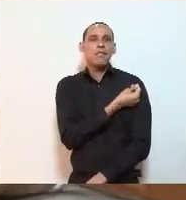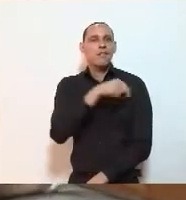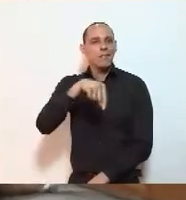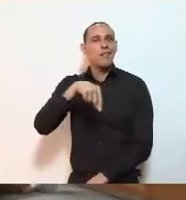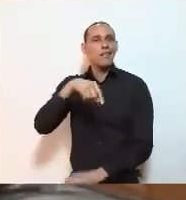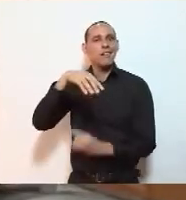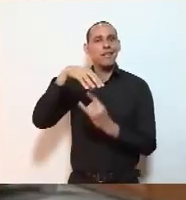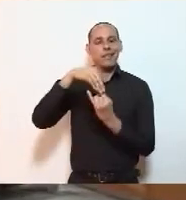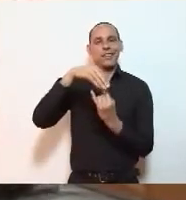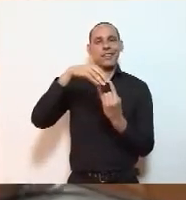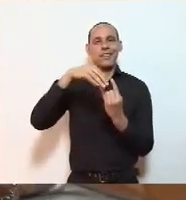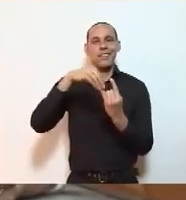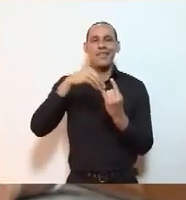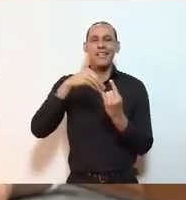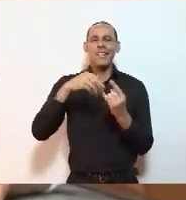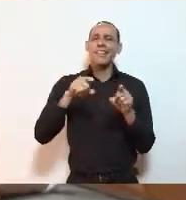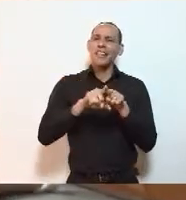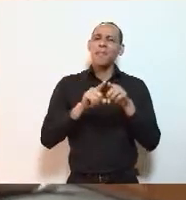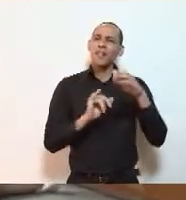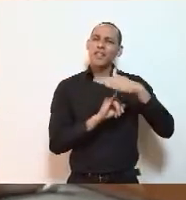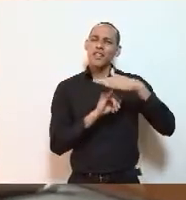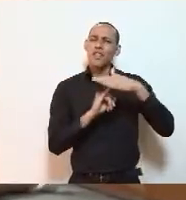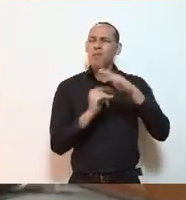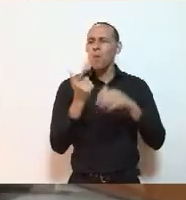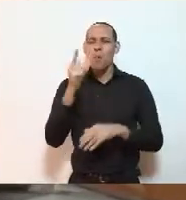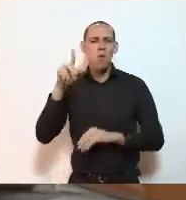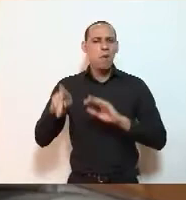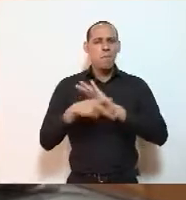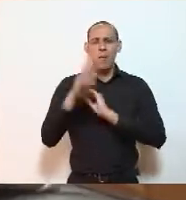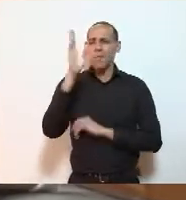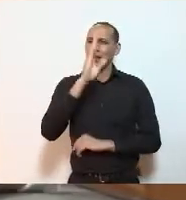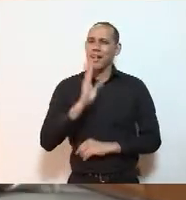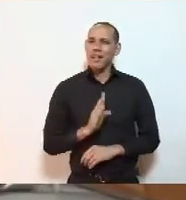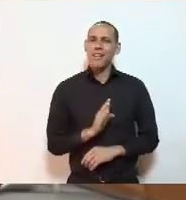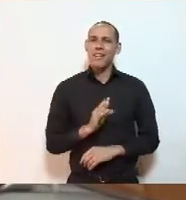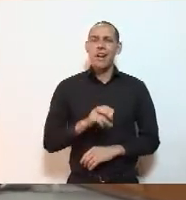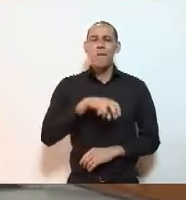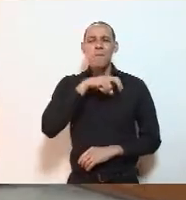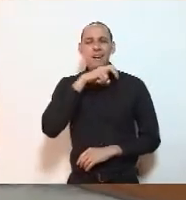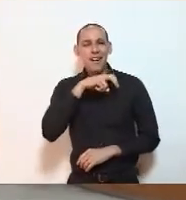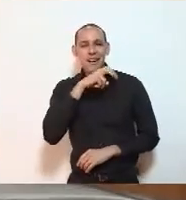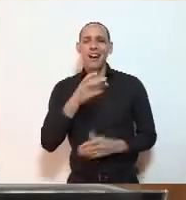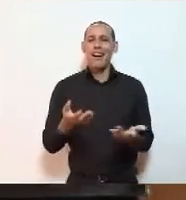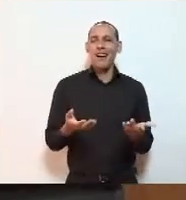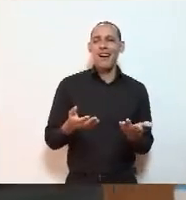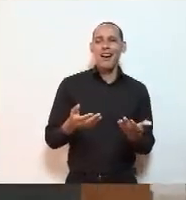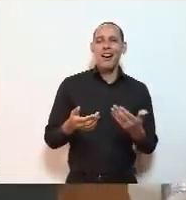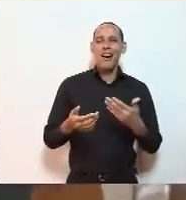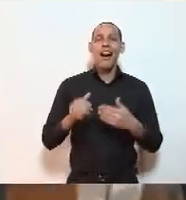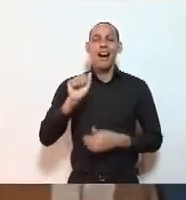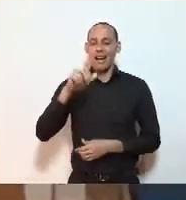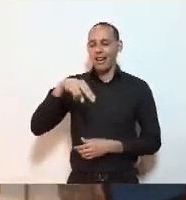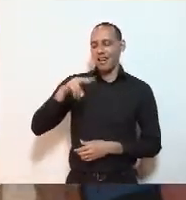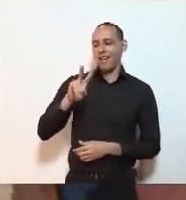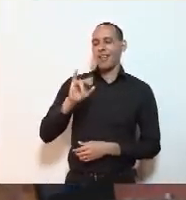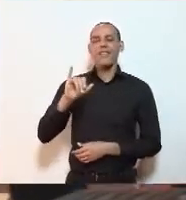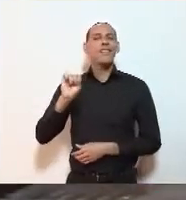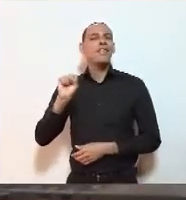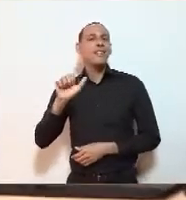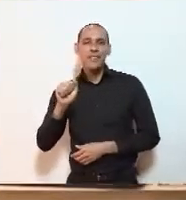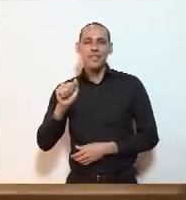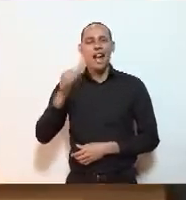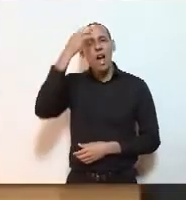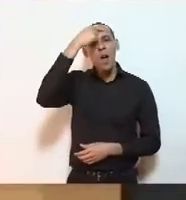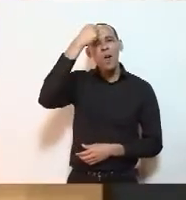Fiocruz e tantas instituições brasileiras, o Instituto Butantan, o papel da Anvisa, das